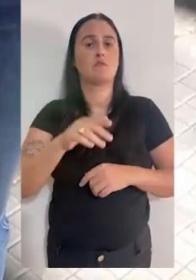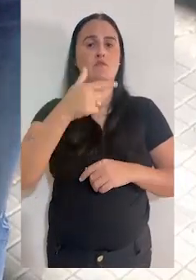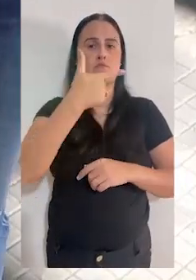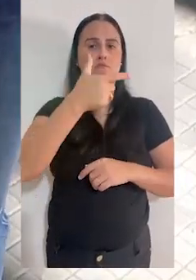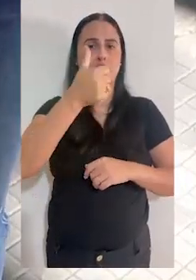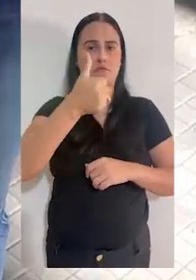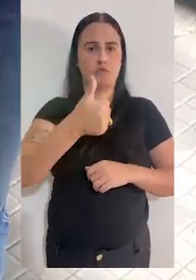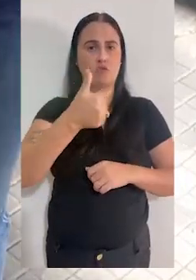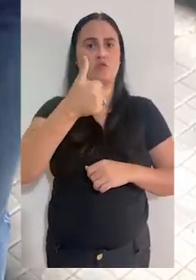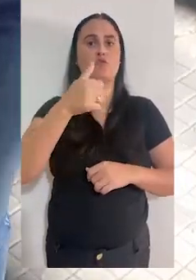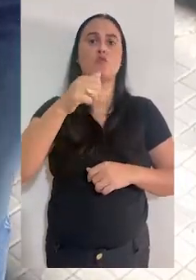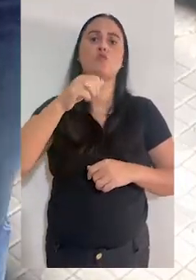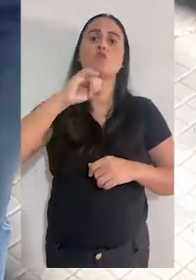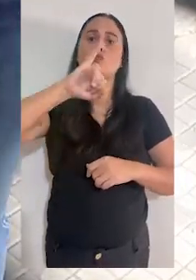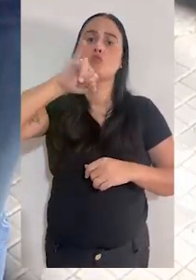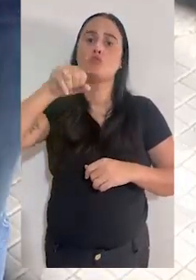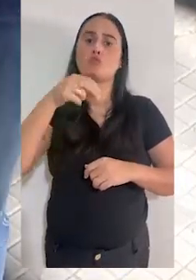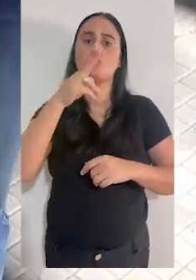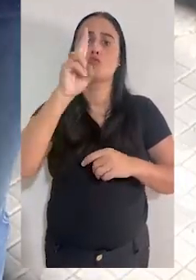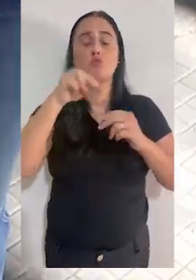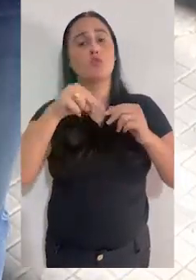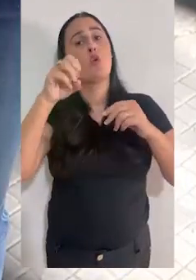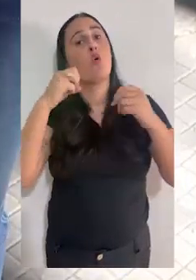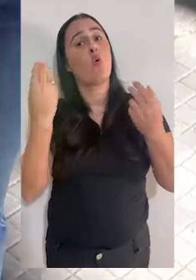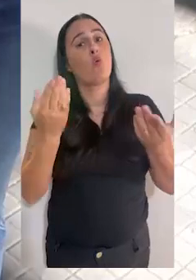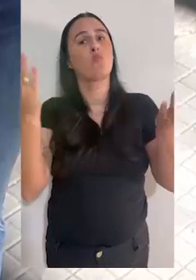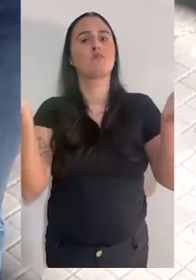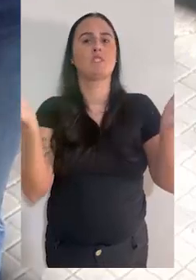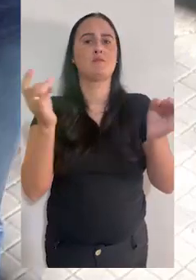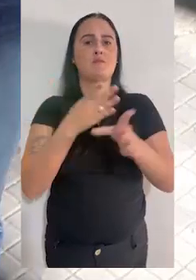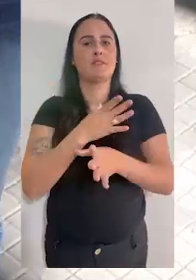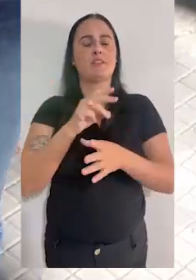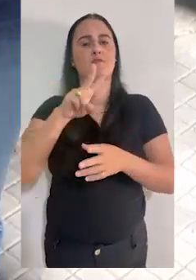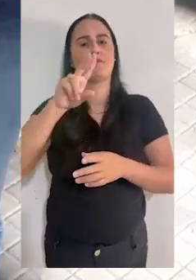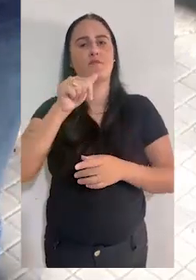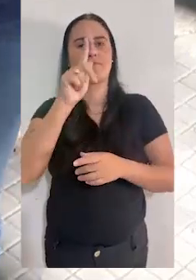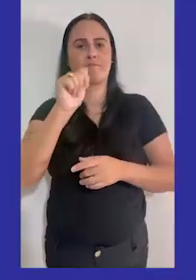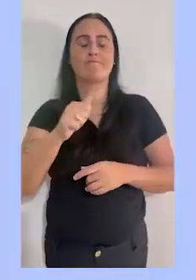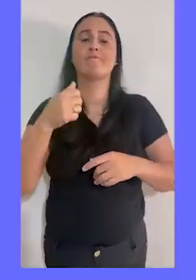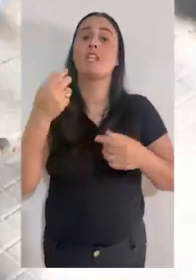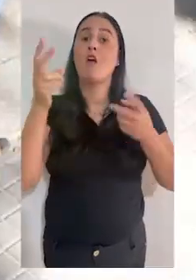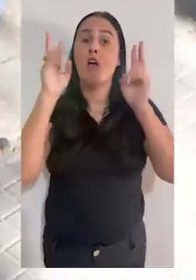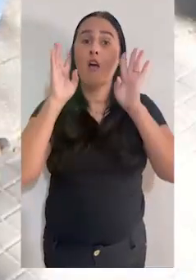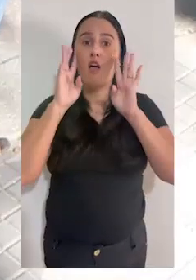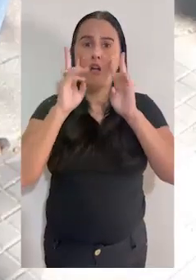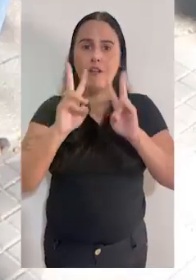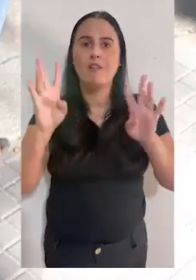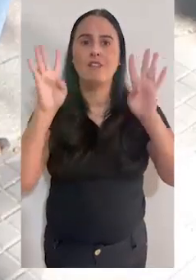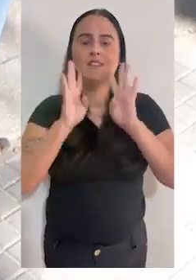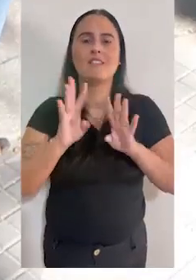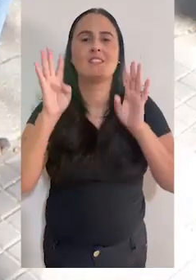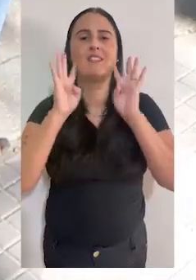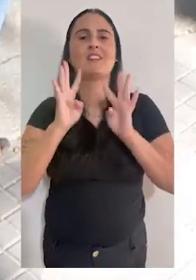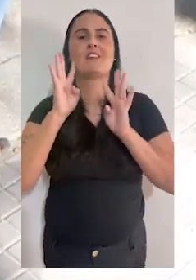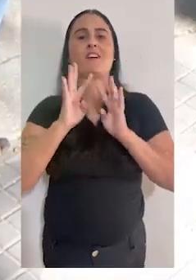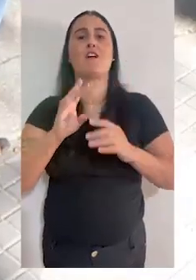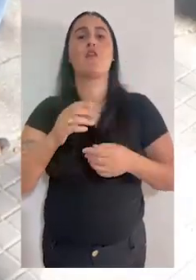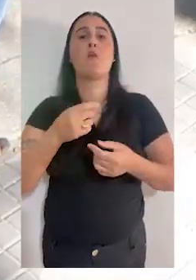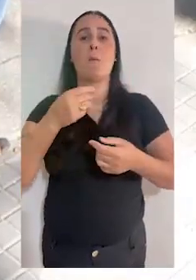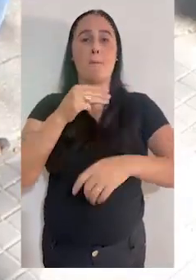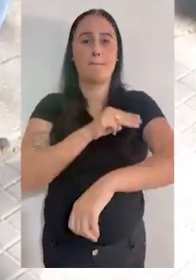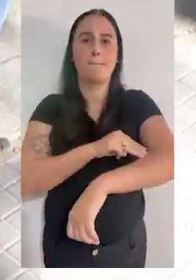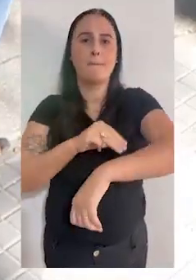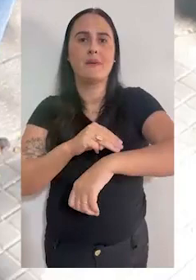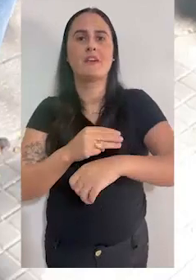17h do dia 21 de junho, ou quando forem preenchidos todos os formulários. E olha que bacana, a Prefeitura de